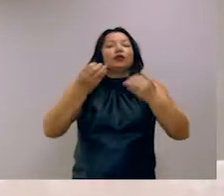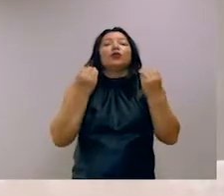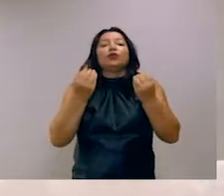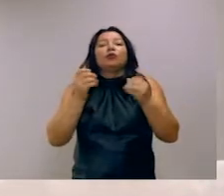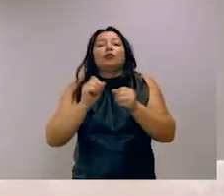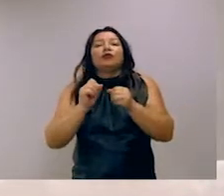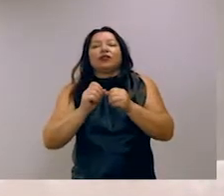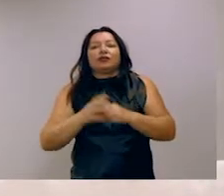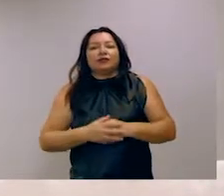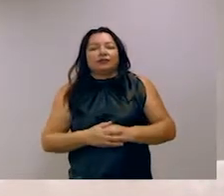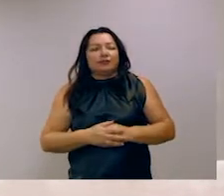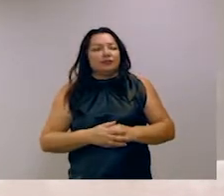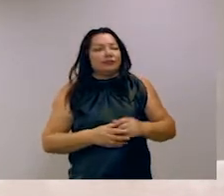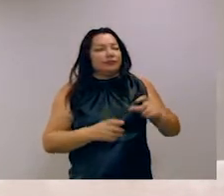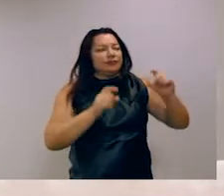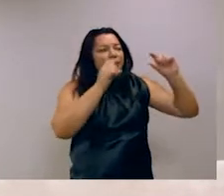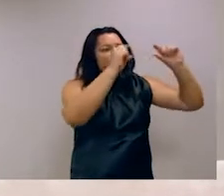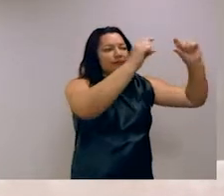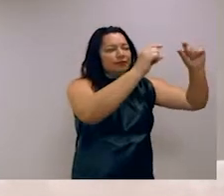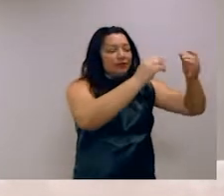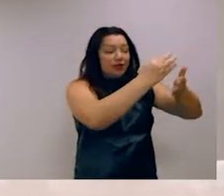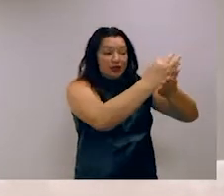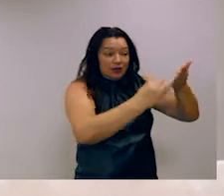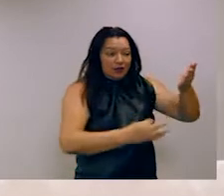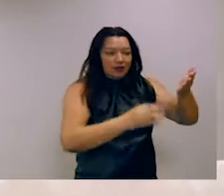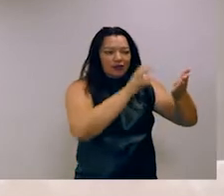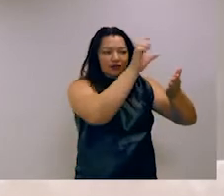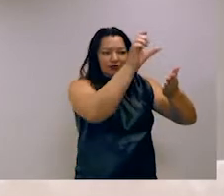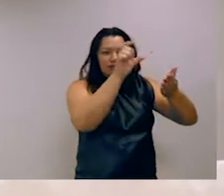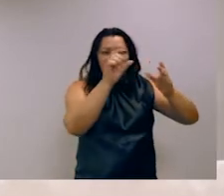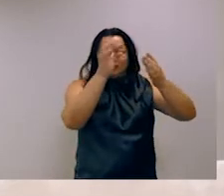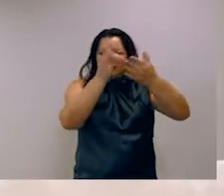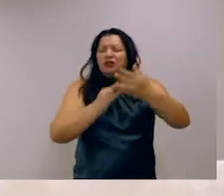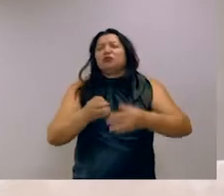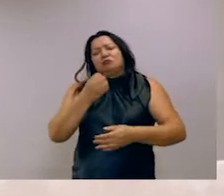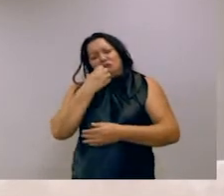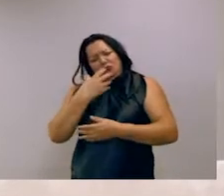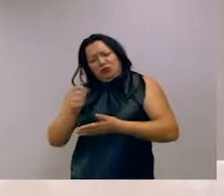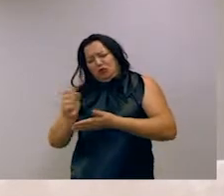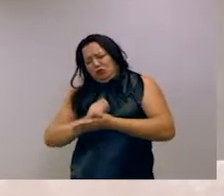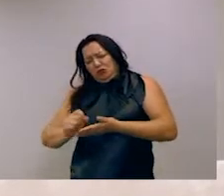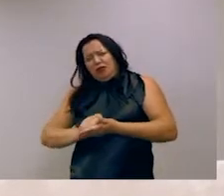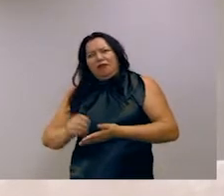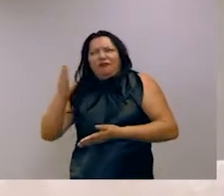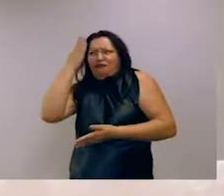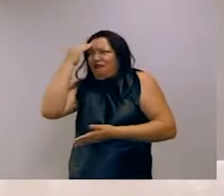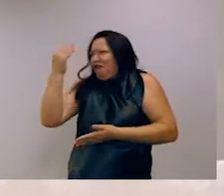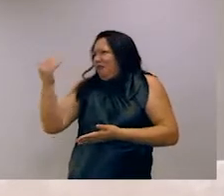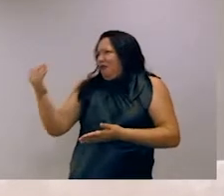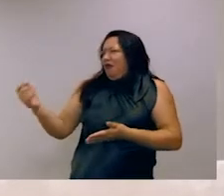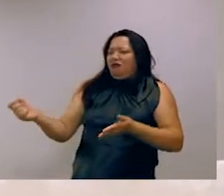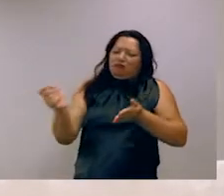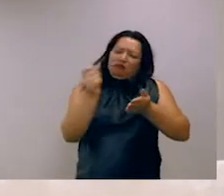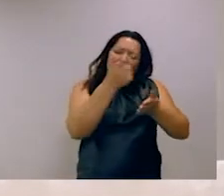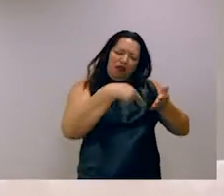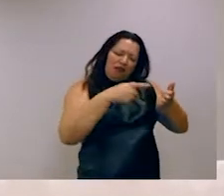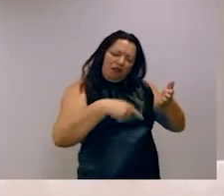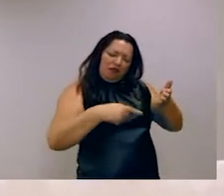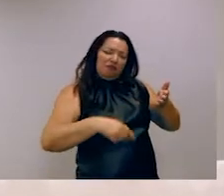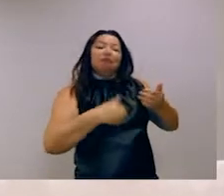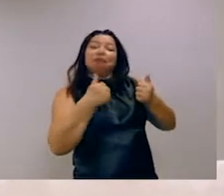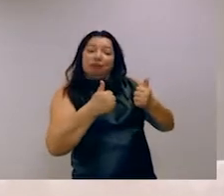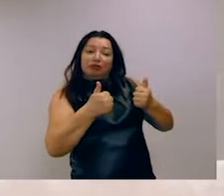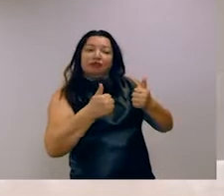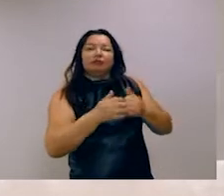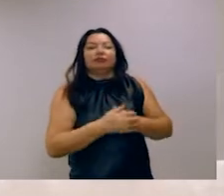Eles selecionam um conjunto de textos que são considerados bem escritos. Por exemplo, autores famosos ou textos que já foram revisados várias vezes.